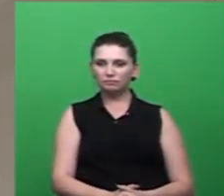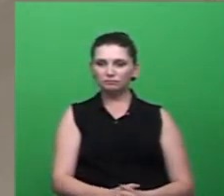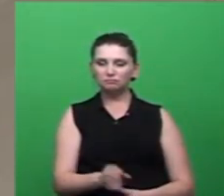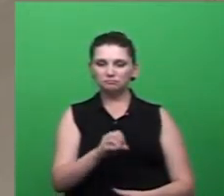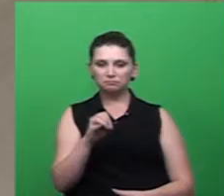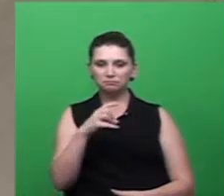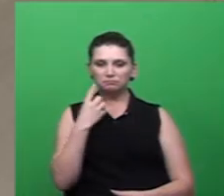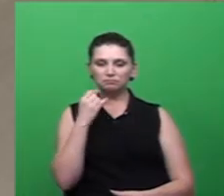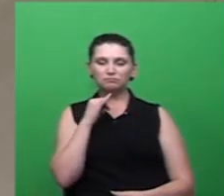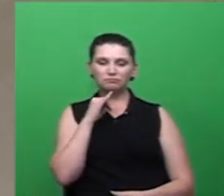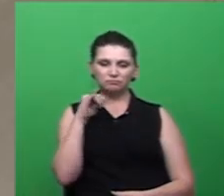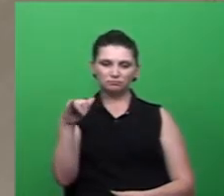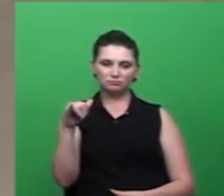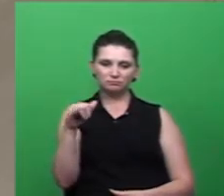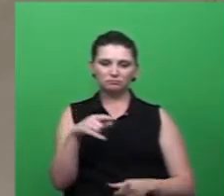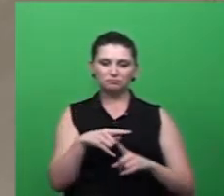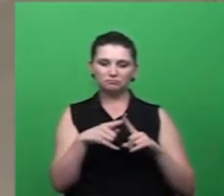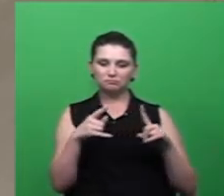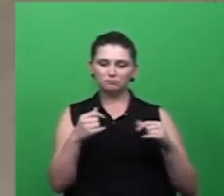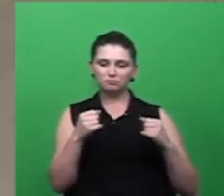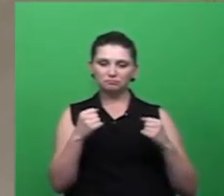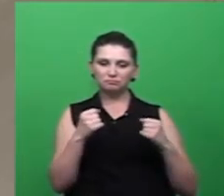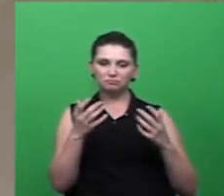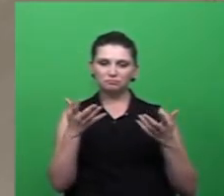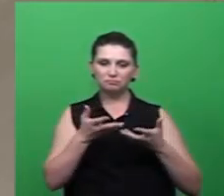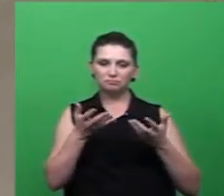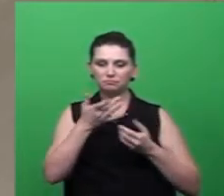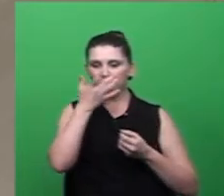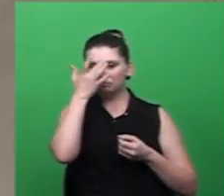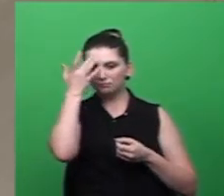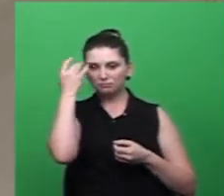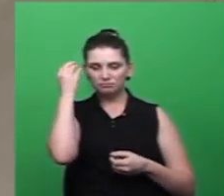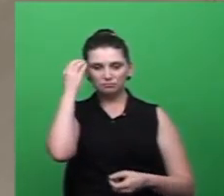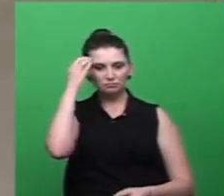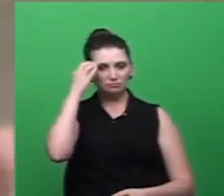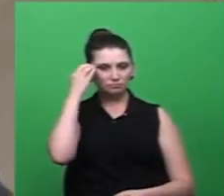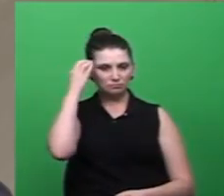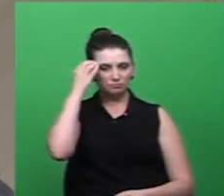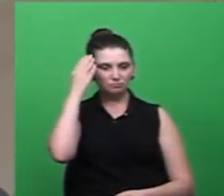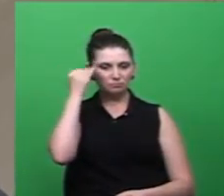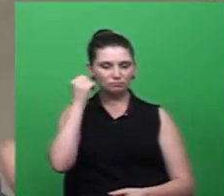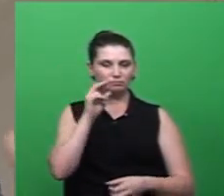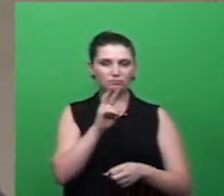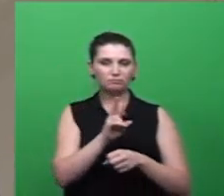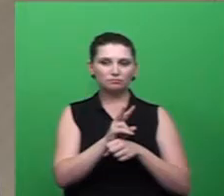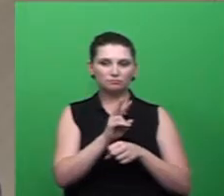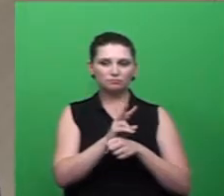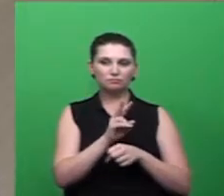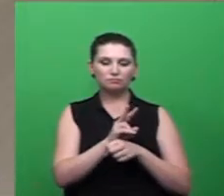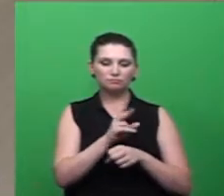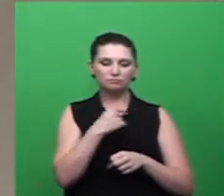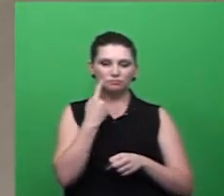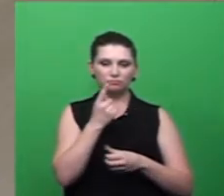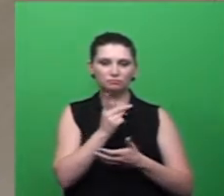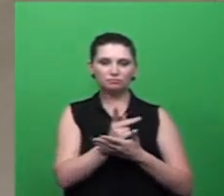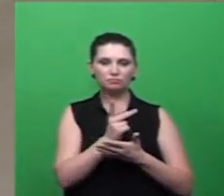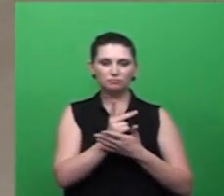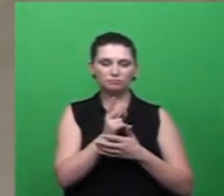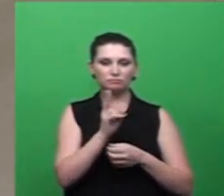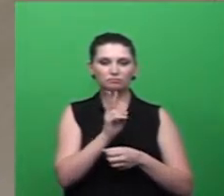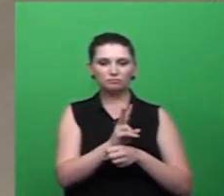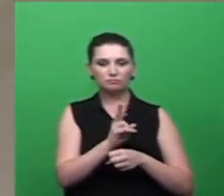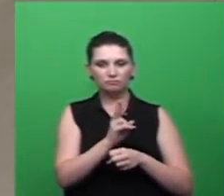e nós fazemos as visitas semanalmente catalogadas, nosso, a gente mantém ela afastada da